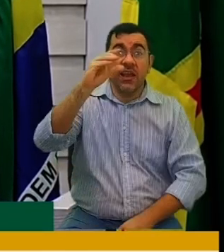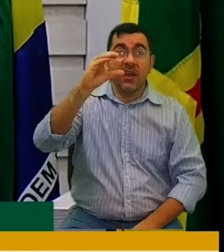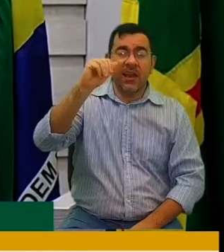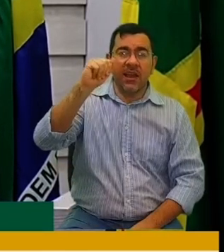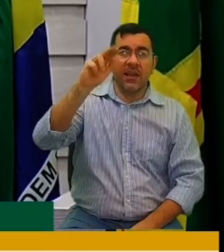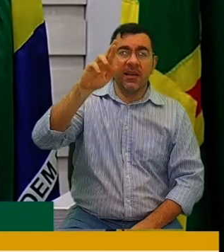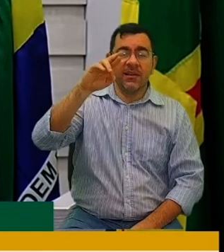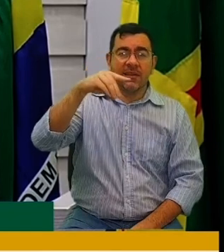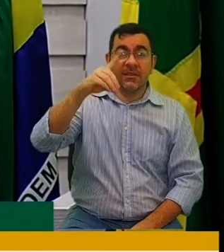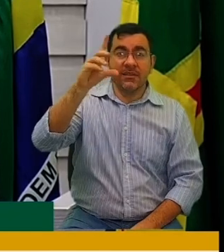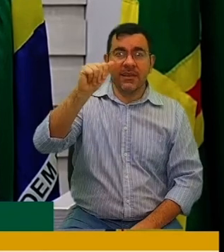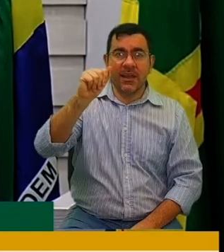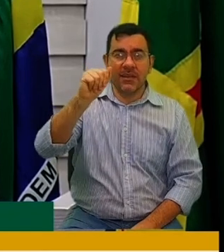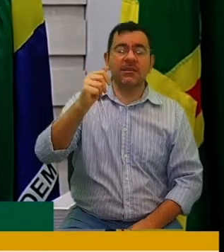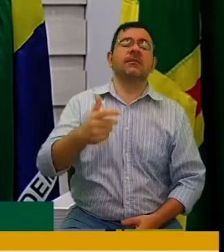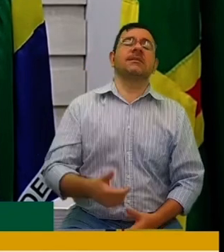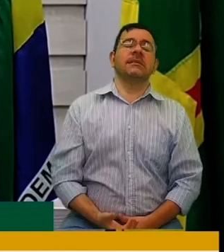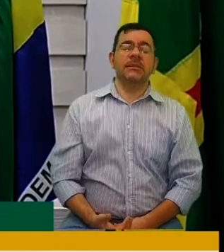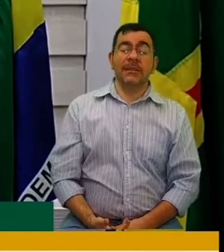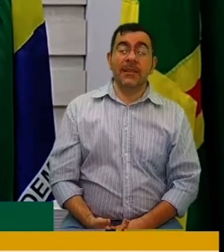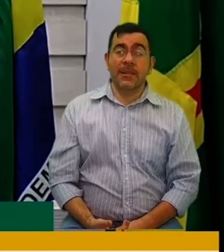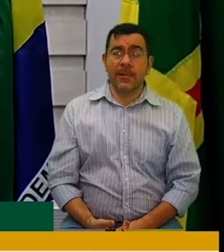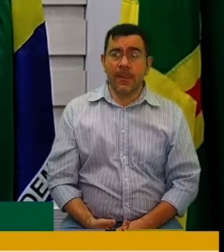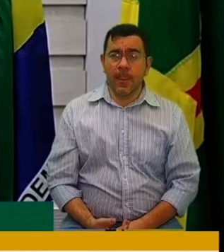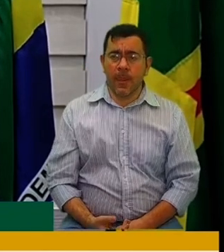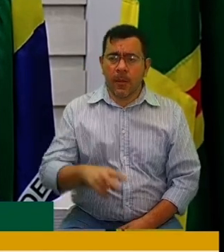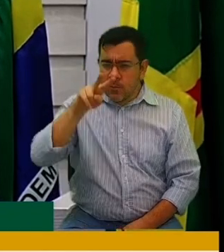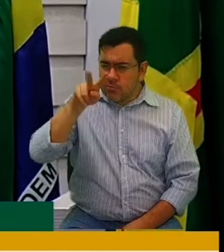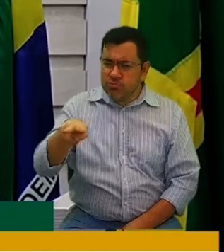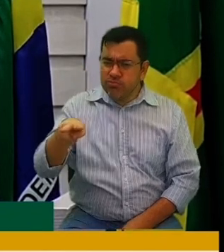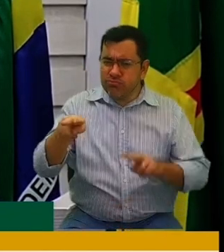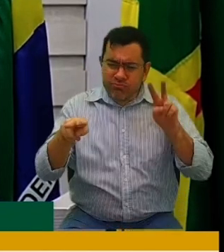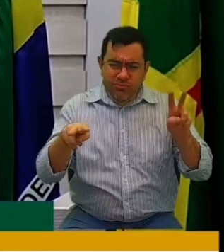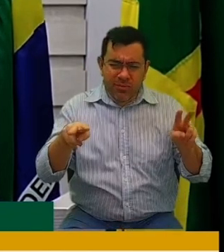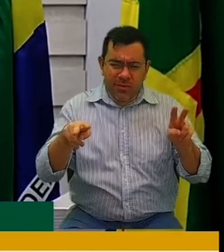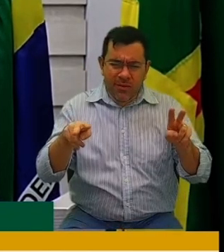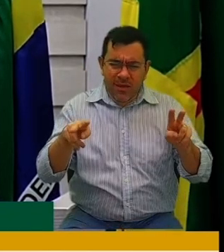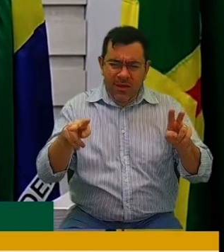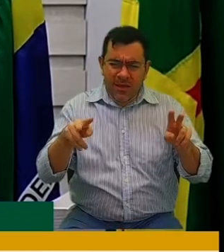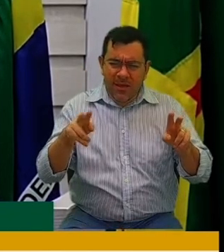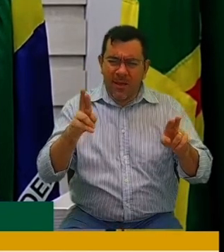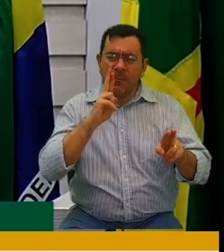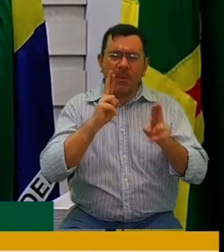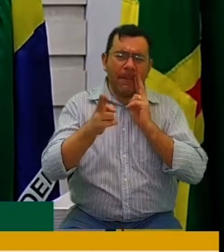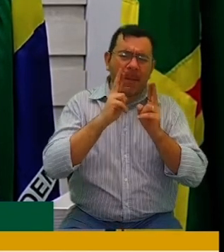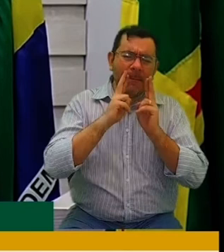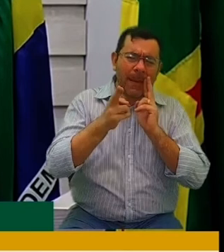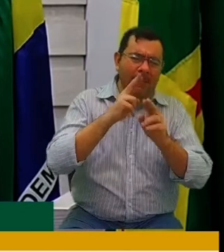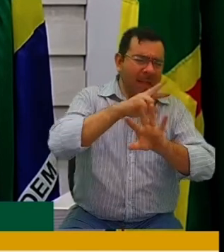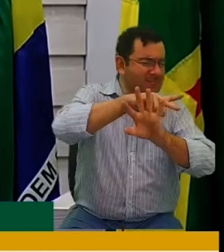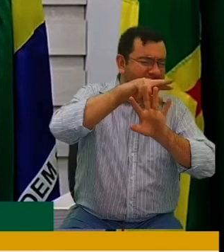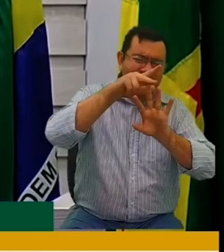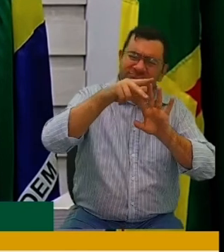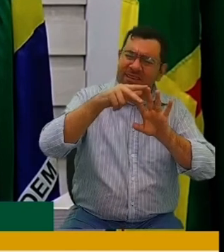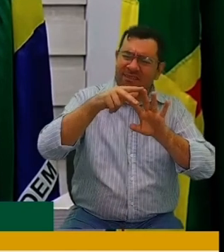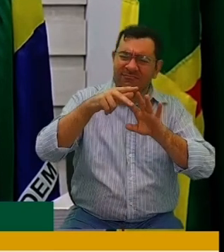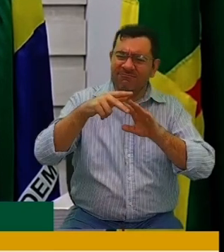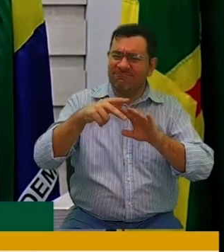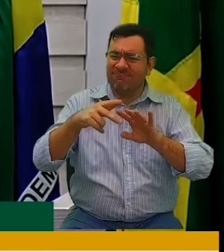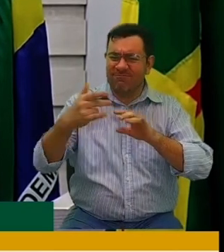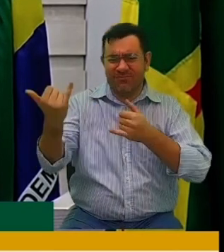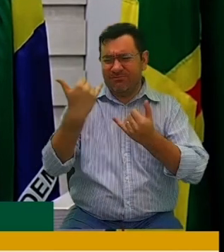Lúcia. Considerando que há diversas reclamações de moradores informando que o local tem suas atividades